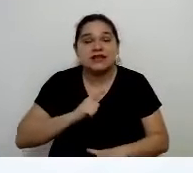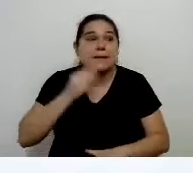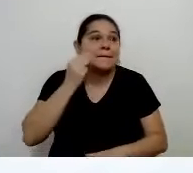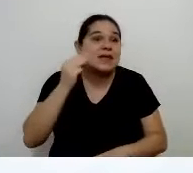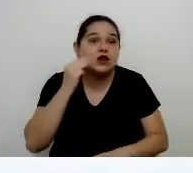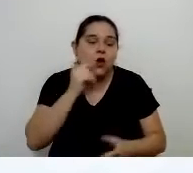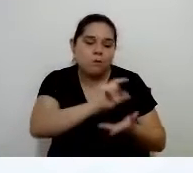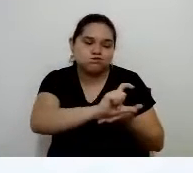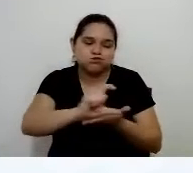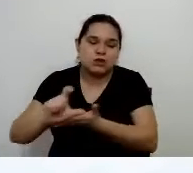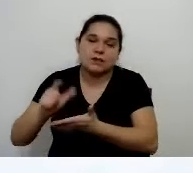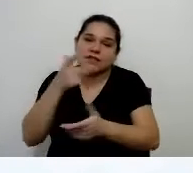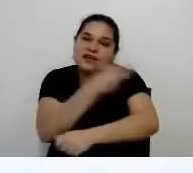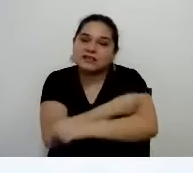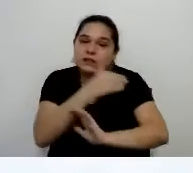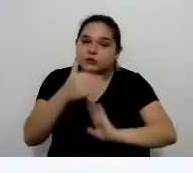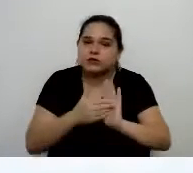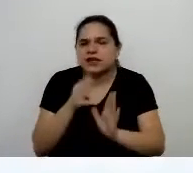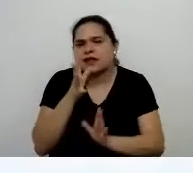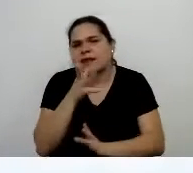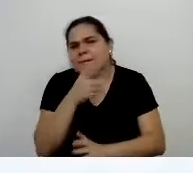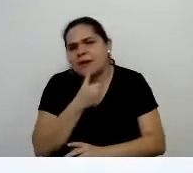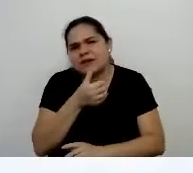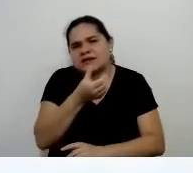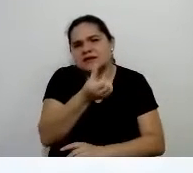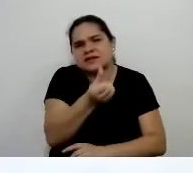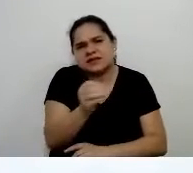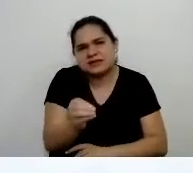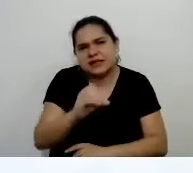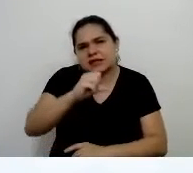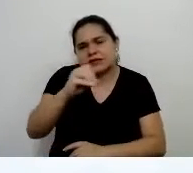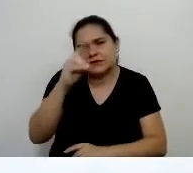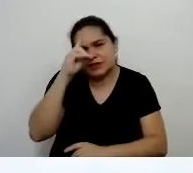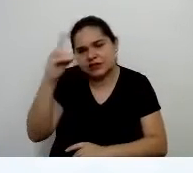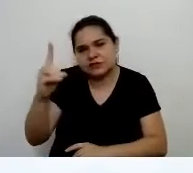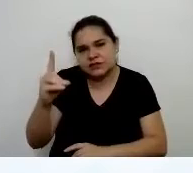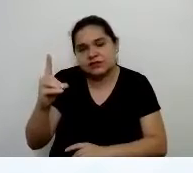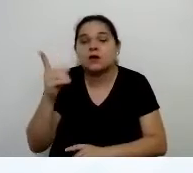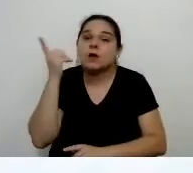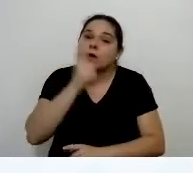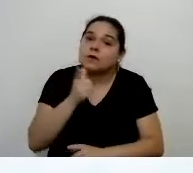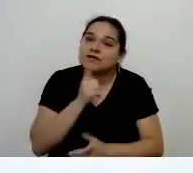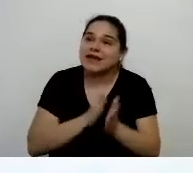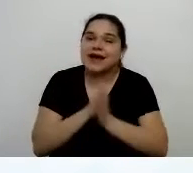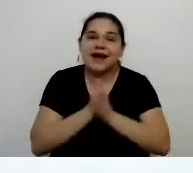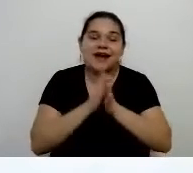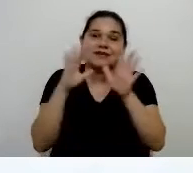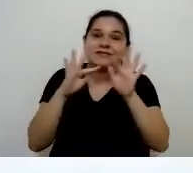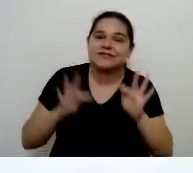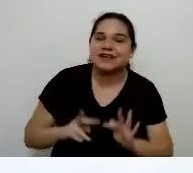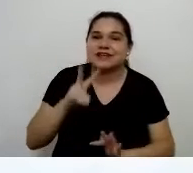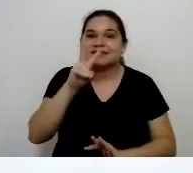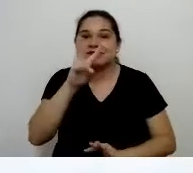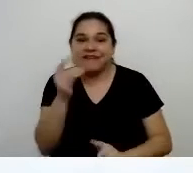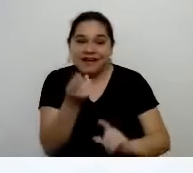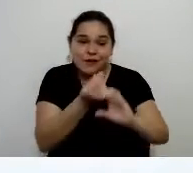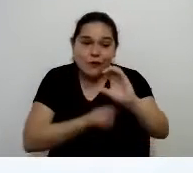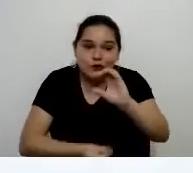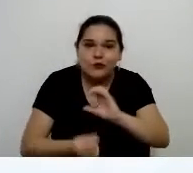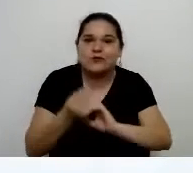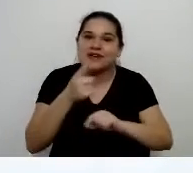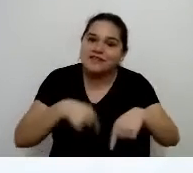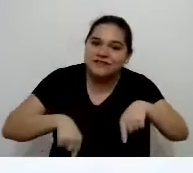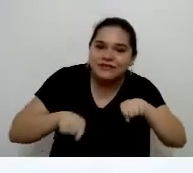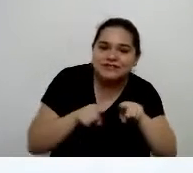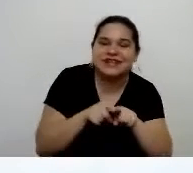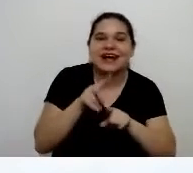vacinar todo mundo, por mais que demorasse aí 60, 90 dias para vacinar todo mundo, você cria uma nova expectativa, a economia volta a rodar,